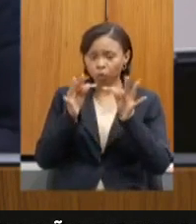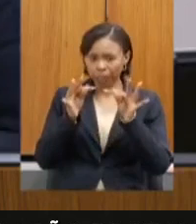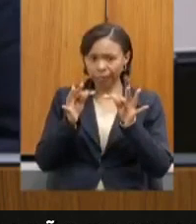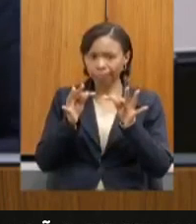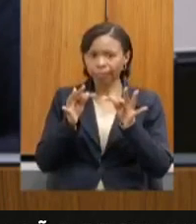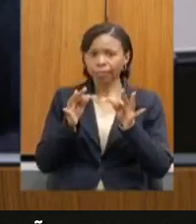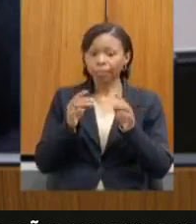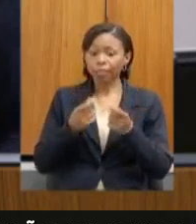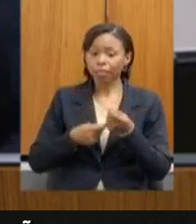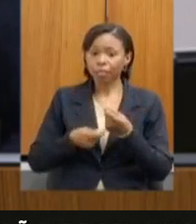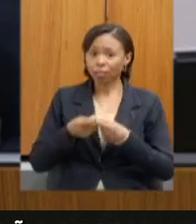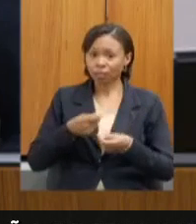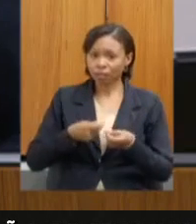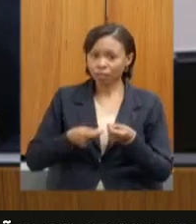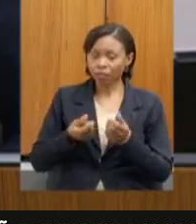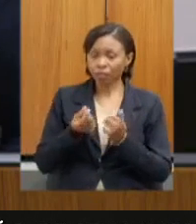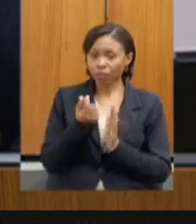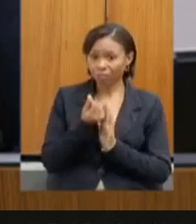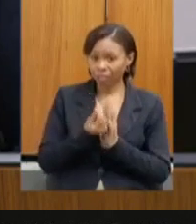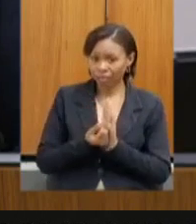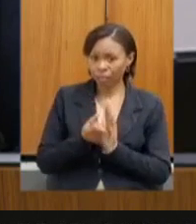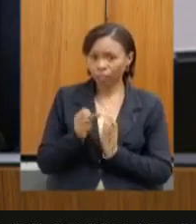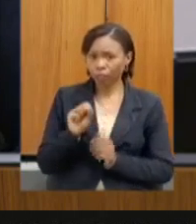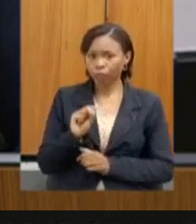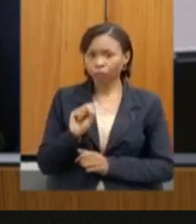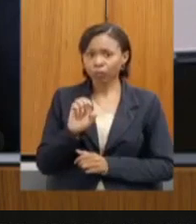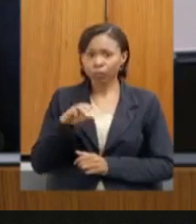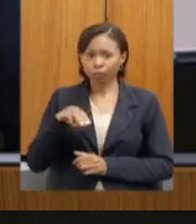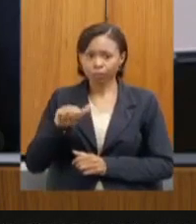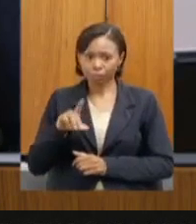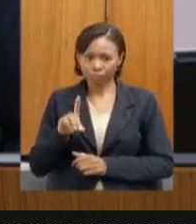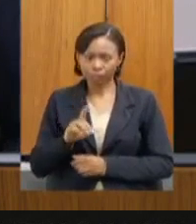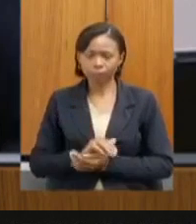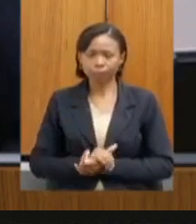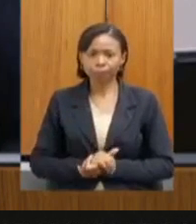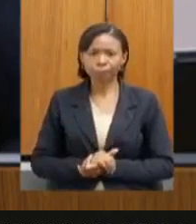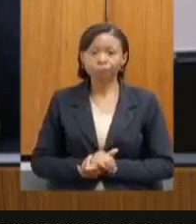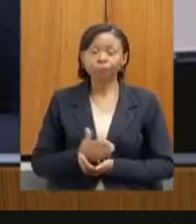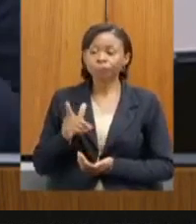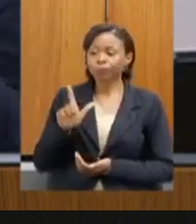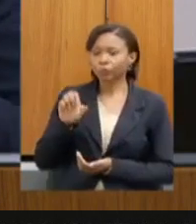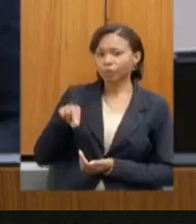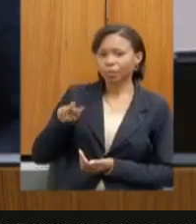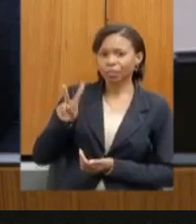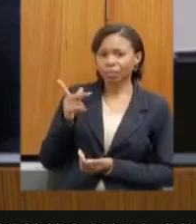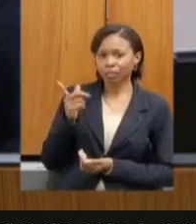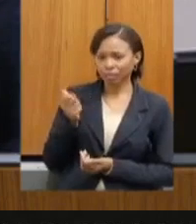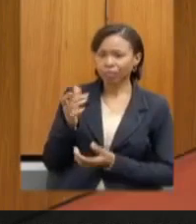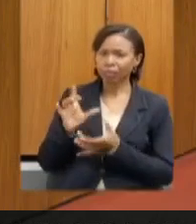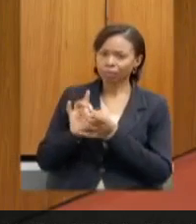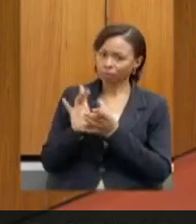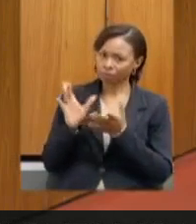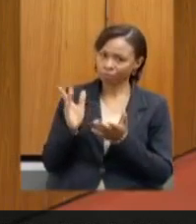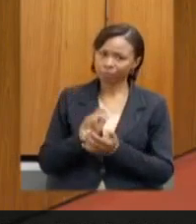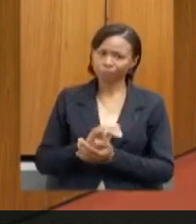SEMAT. Seja muito bem-vindo. Eu passo a palavra agora à nossa querida deputada Leninha. Leninha, com a palavra.